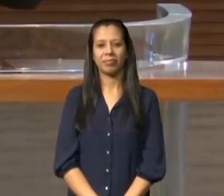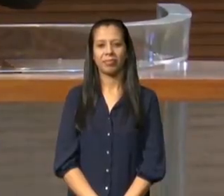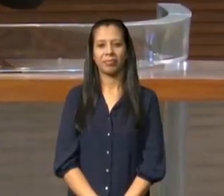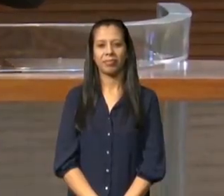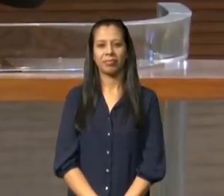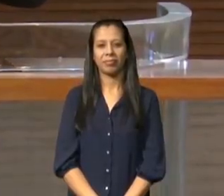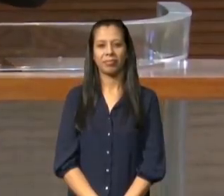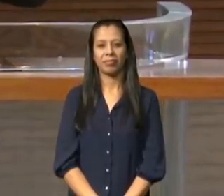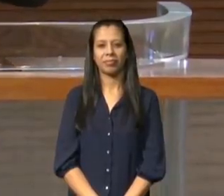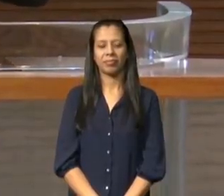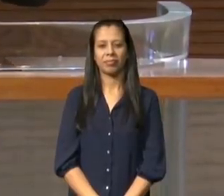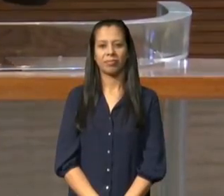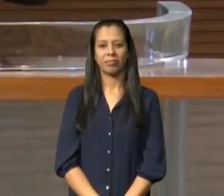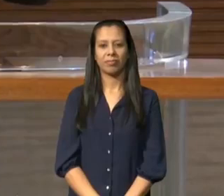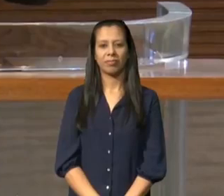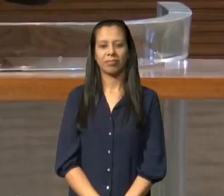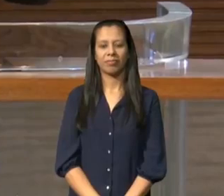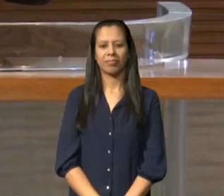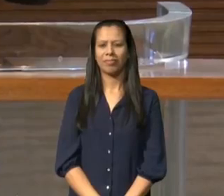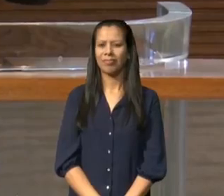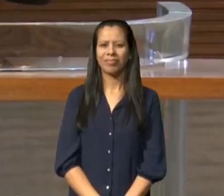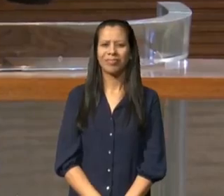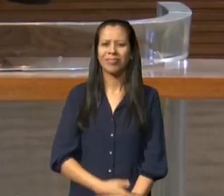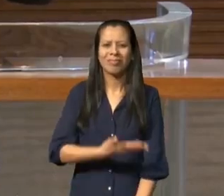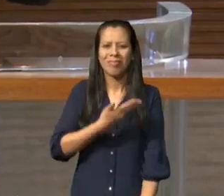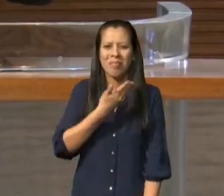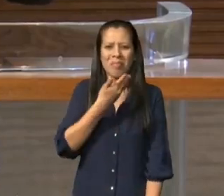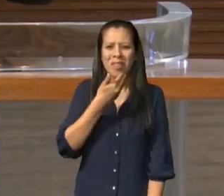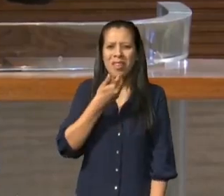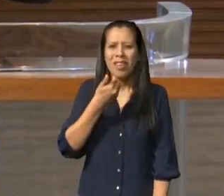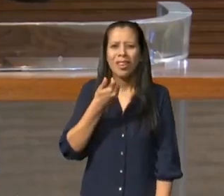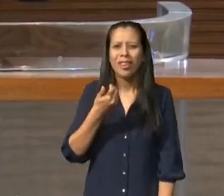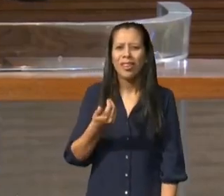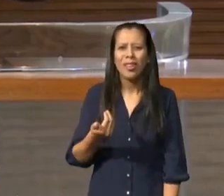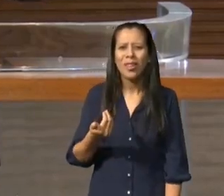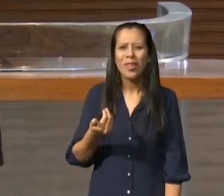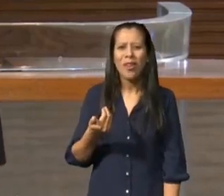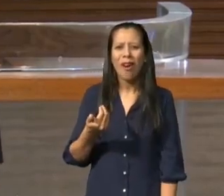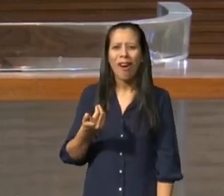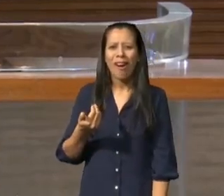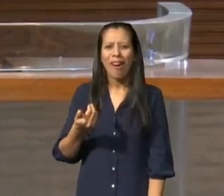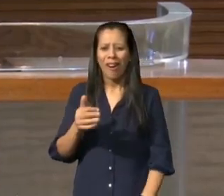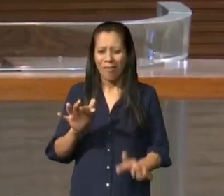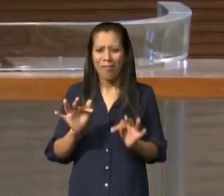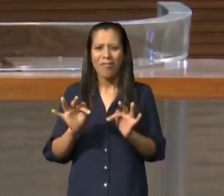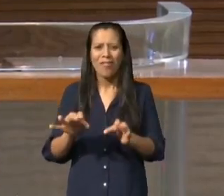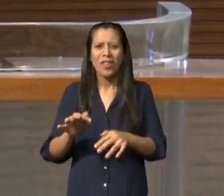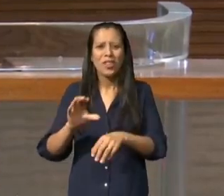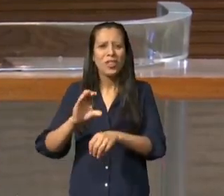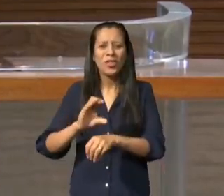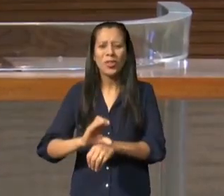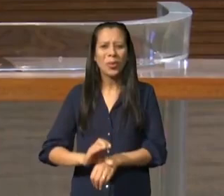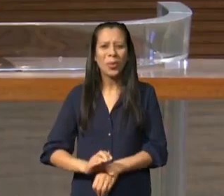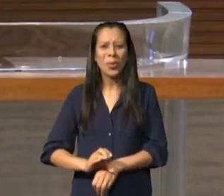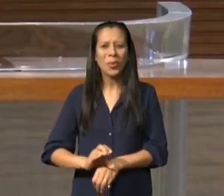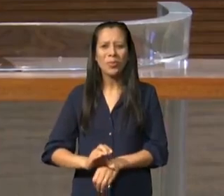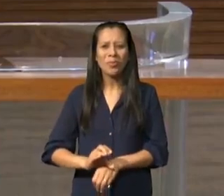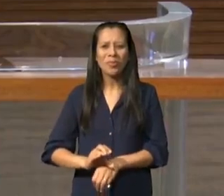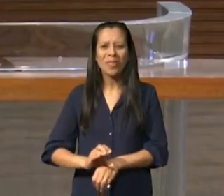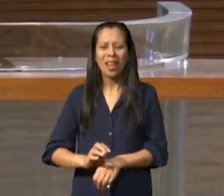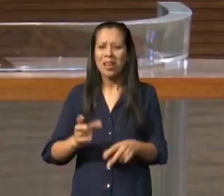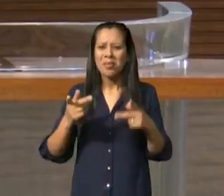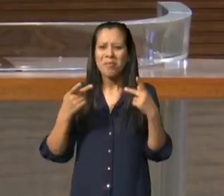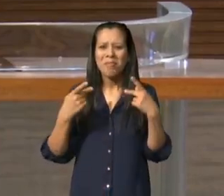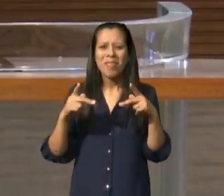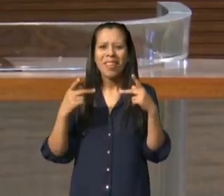que melhor maneira do que esta para terminarmos essa mensagem Deus não é um